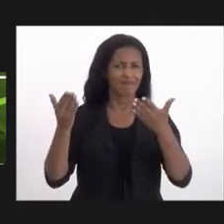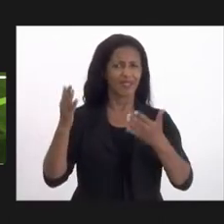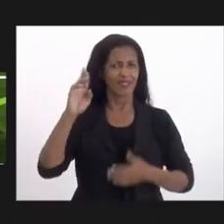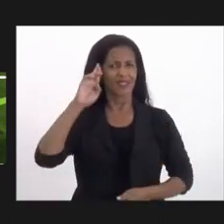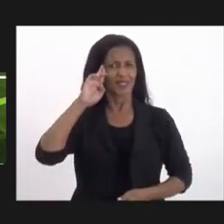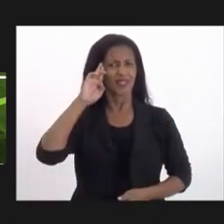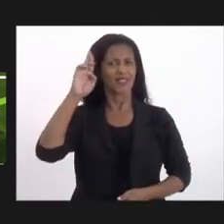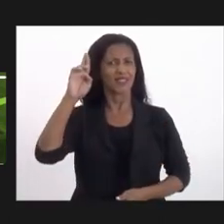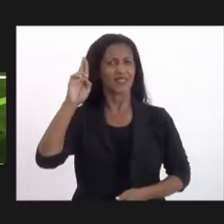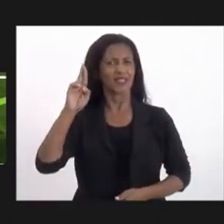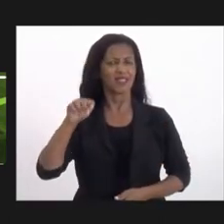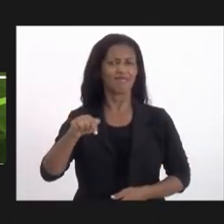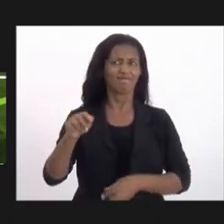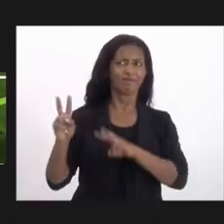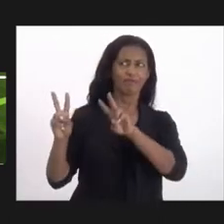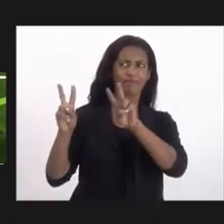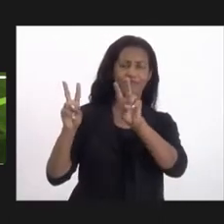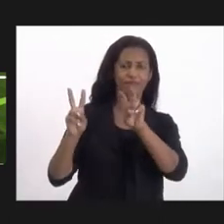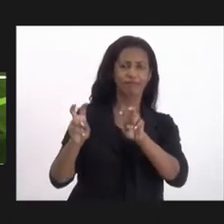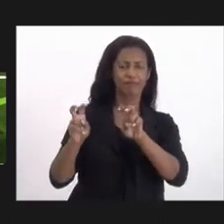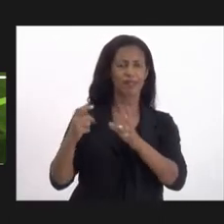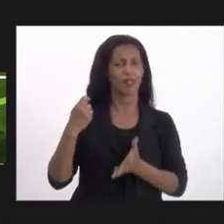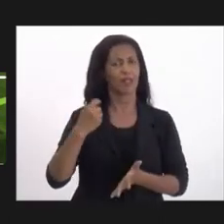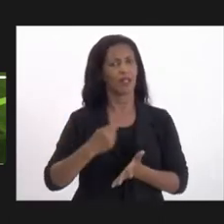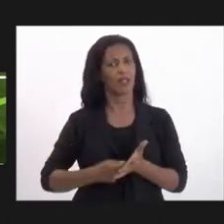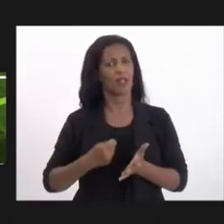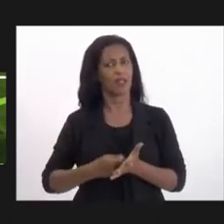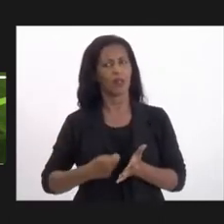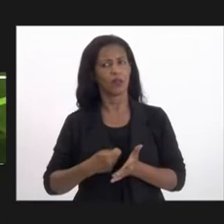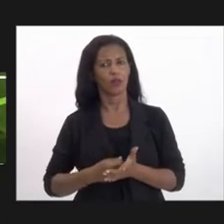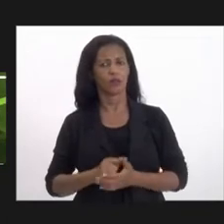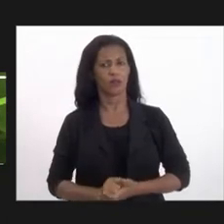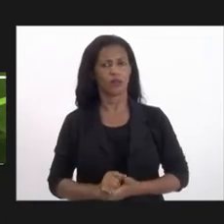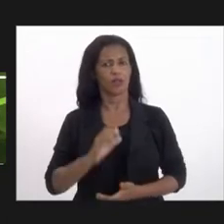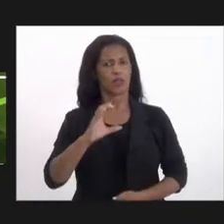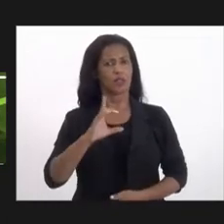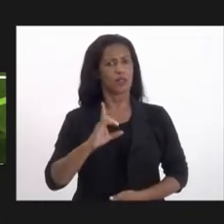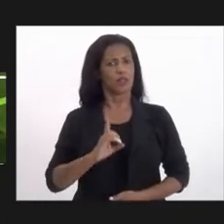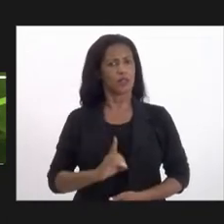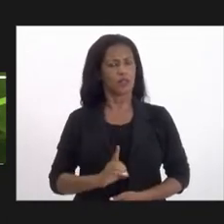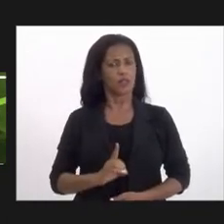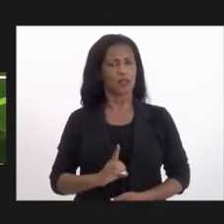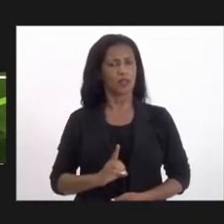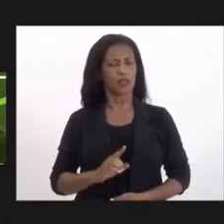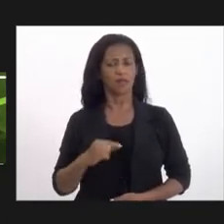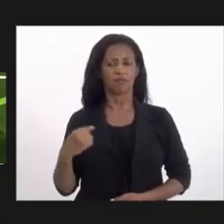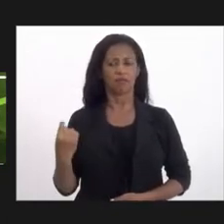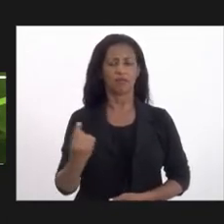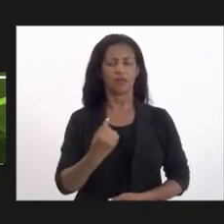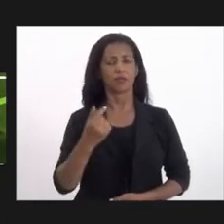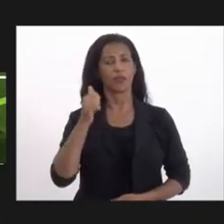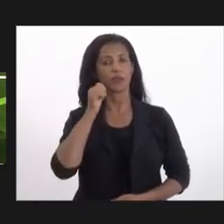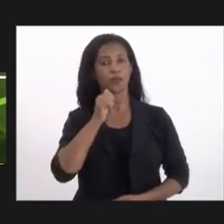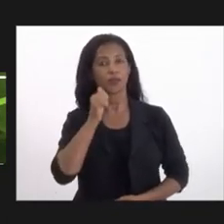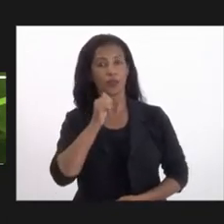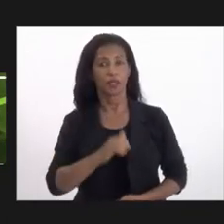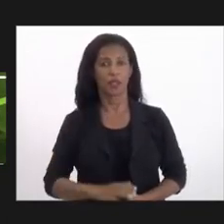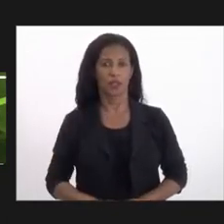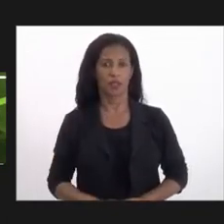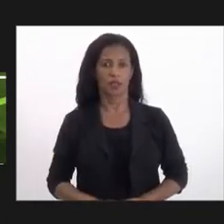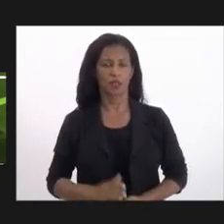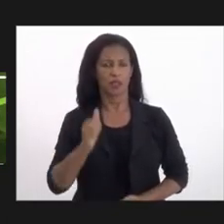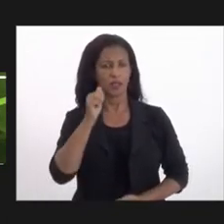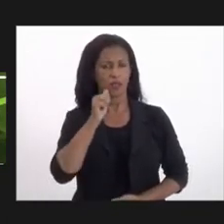nessa temática, na luta pela cidadania das nossas mulheres, das mulheres